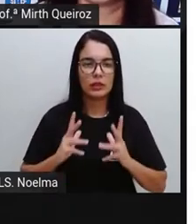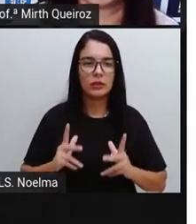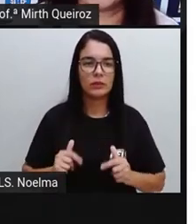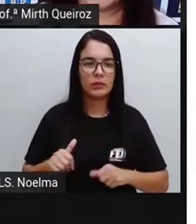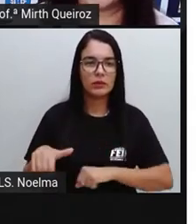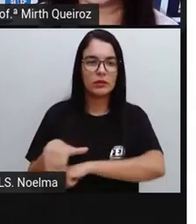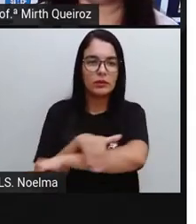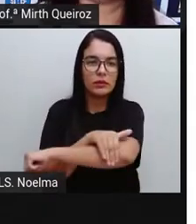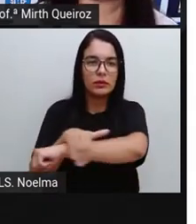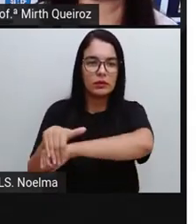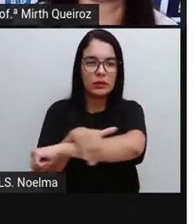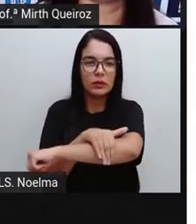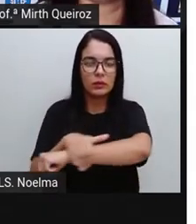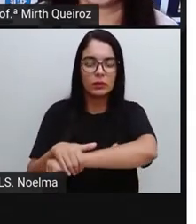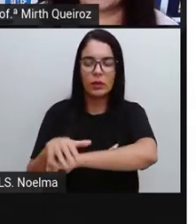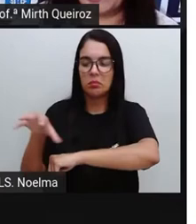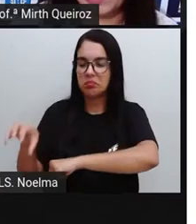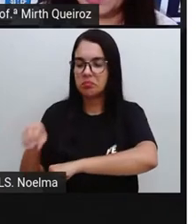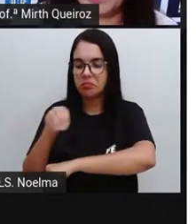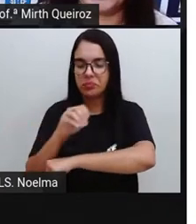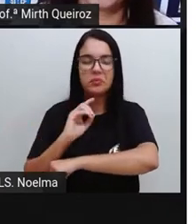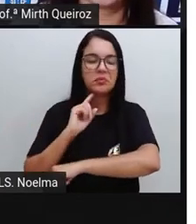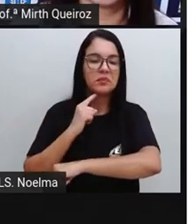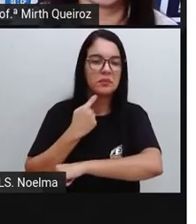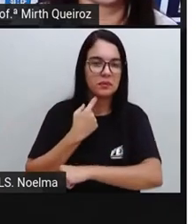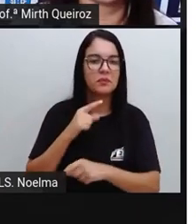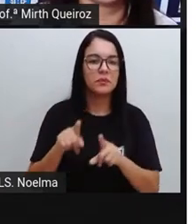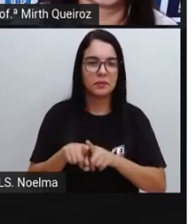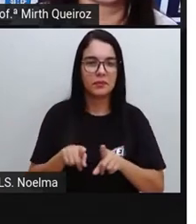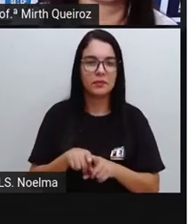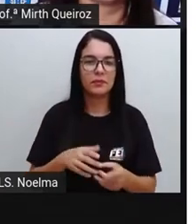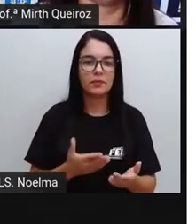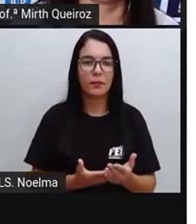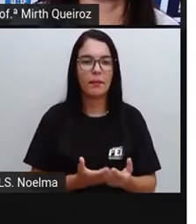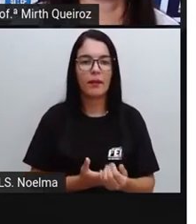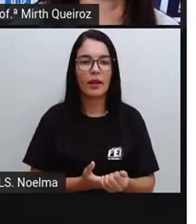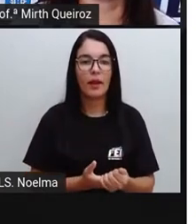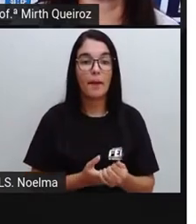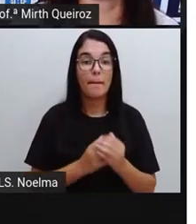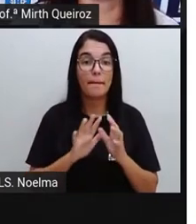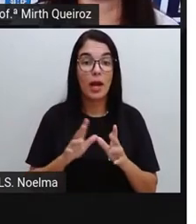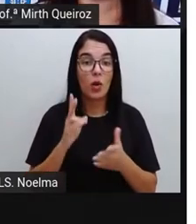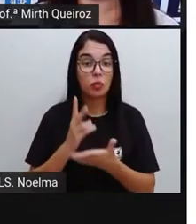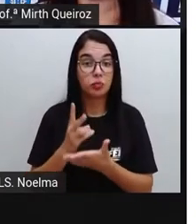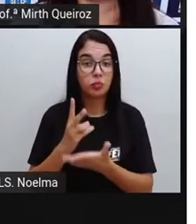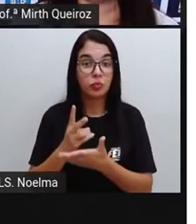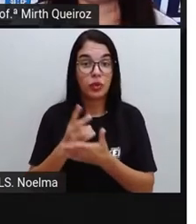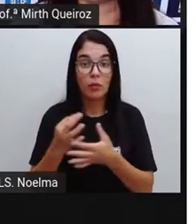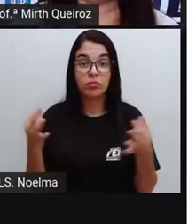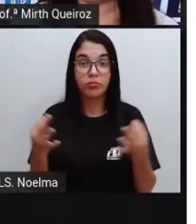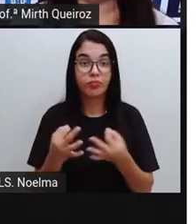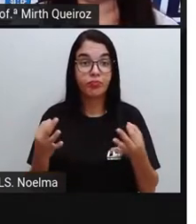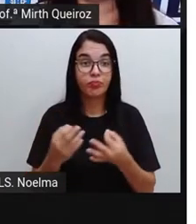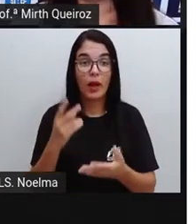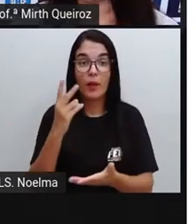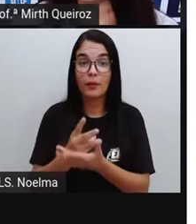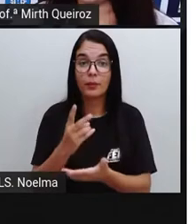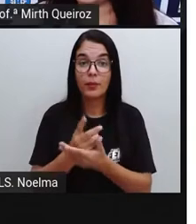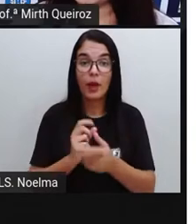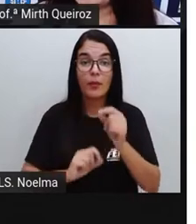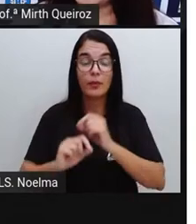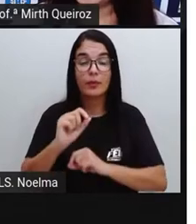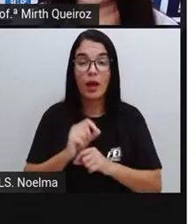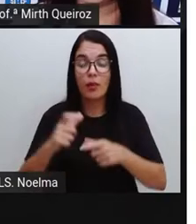O recolhimento dos lixos Também fazem parte do saneamento básico Manter em perfeito funcionamento A estação de